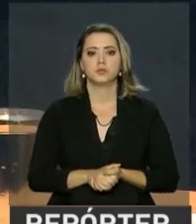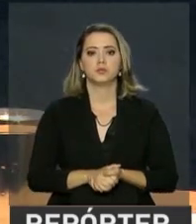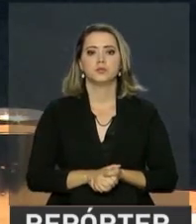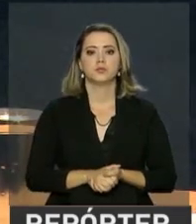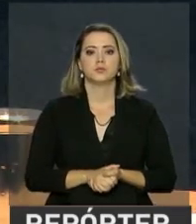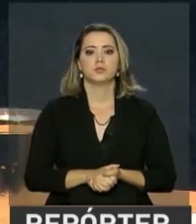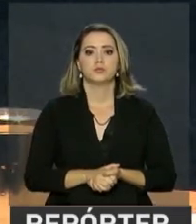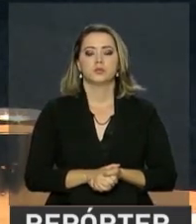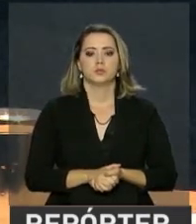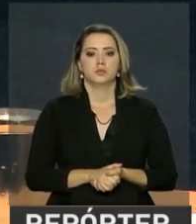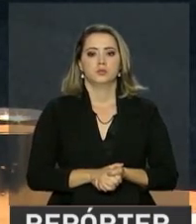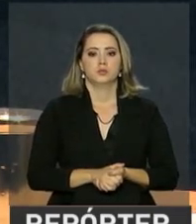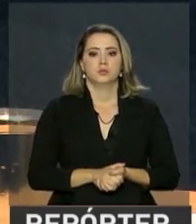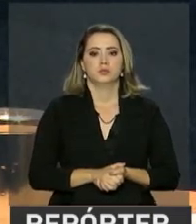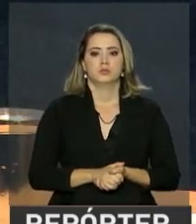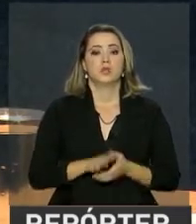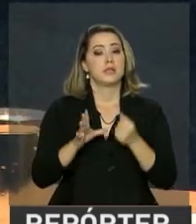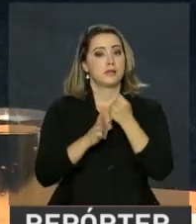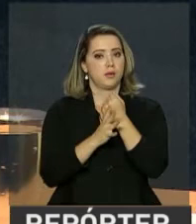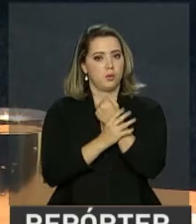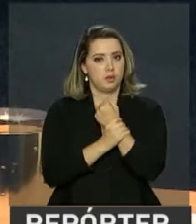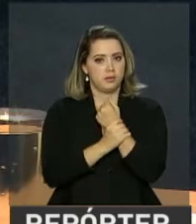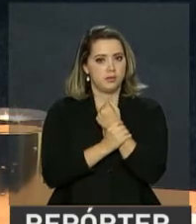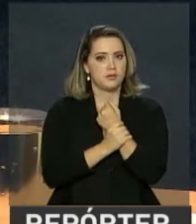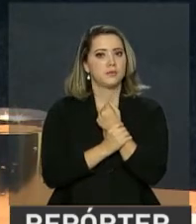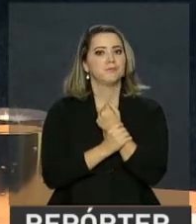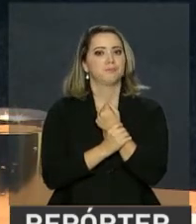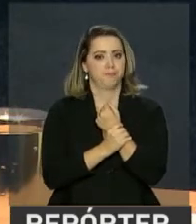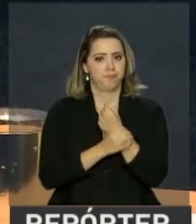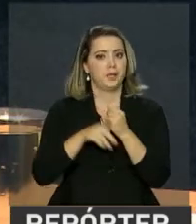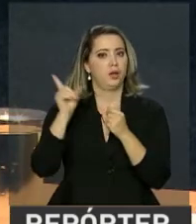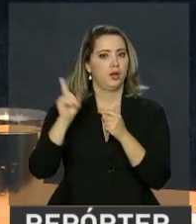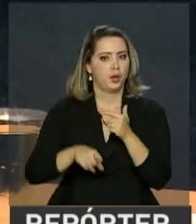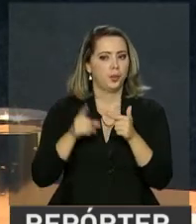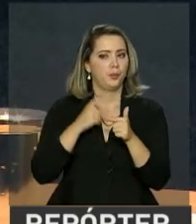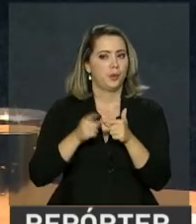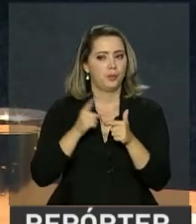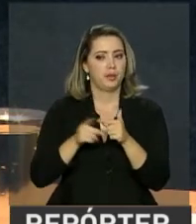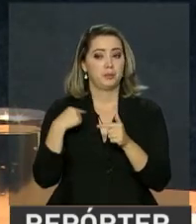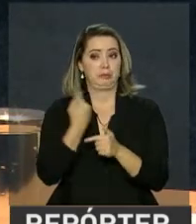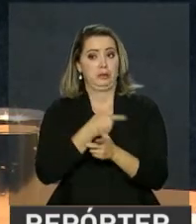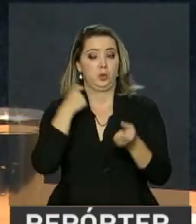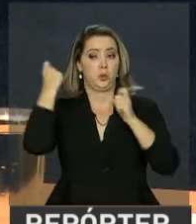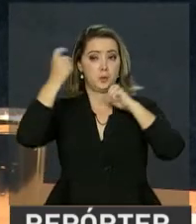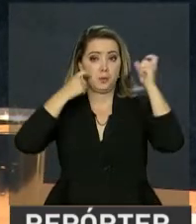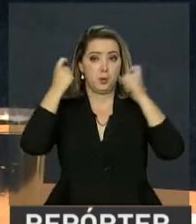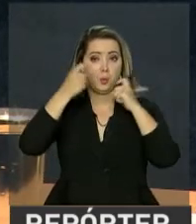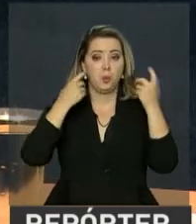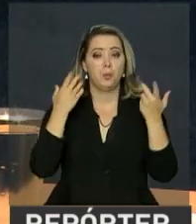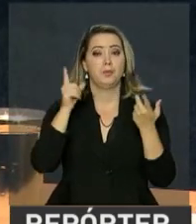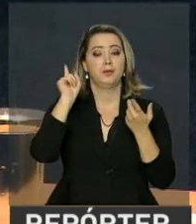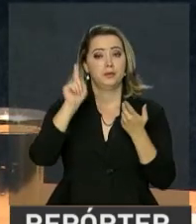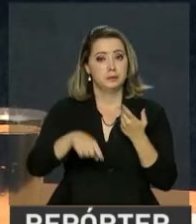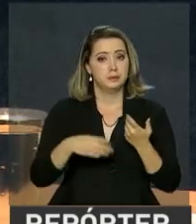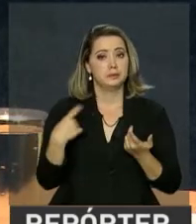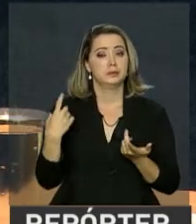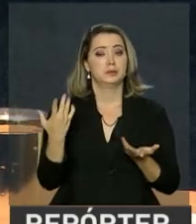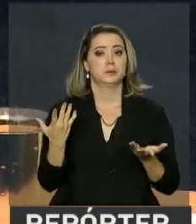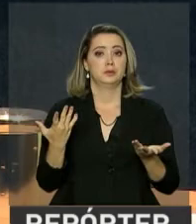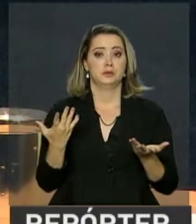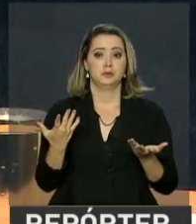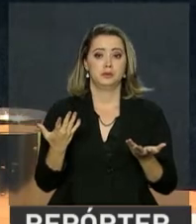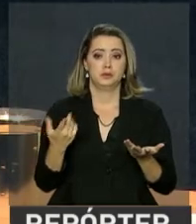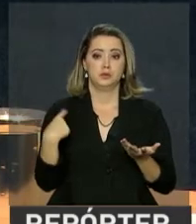da segurança. A segurança, a partir de agora, é uma das grandes preocupações